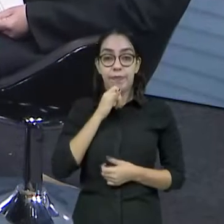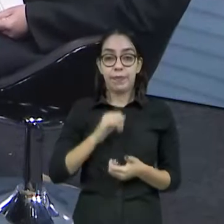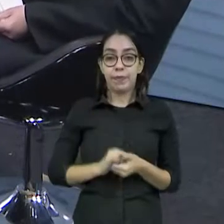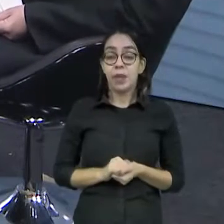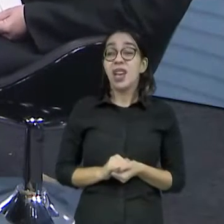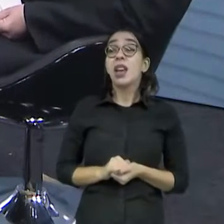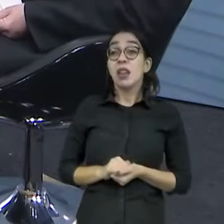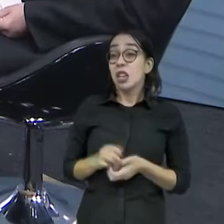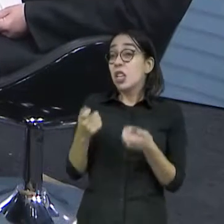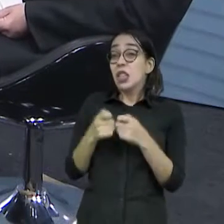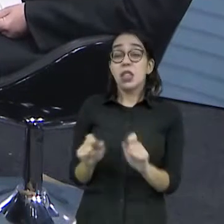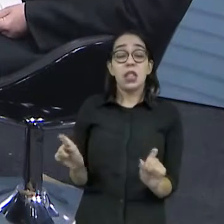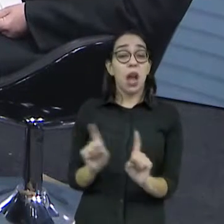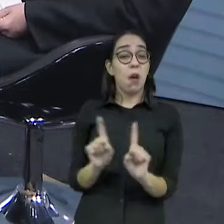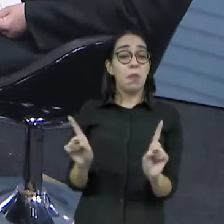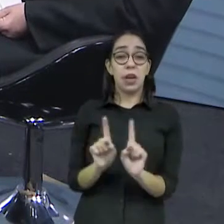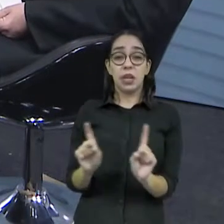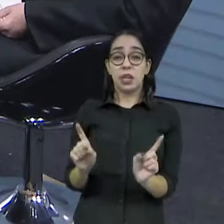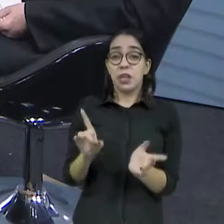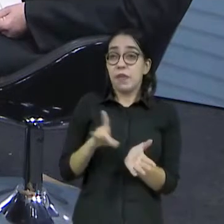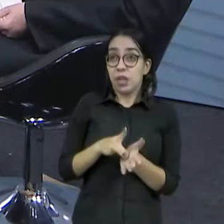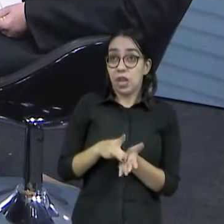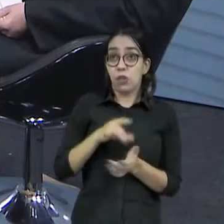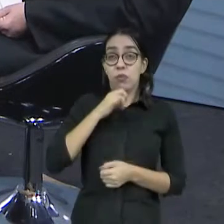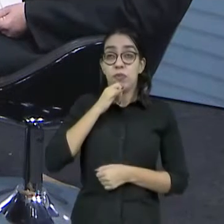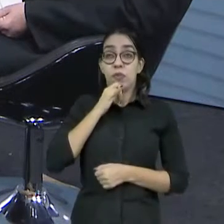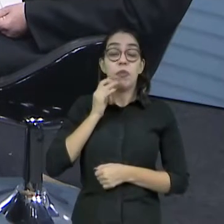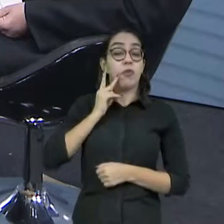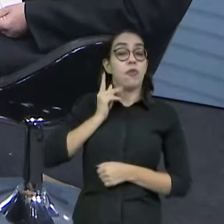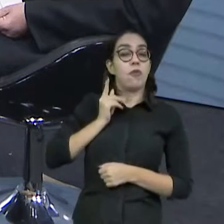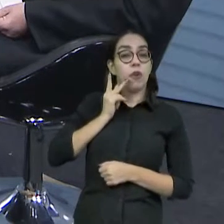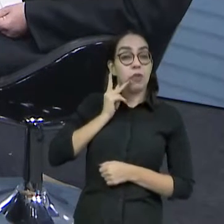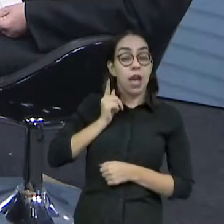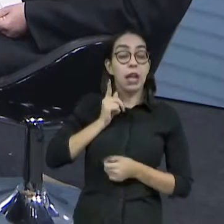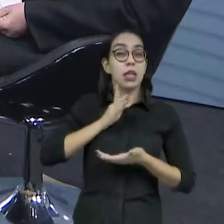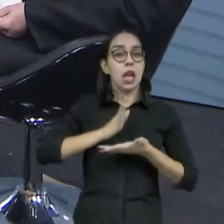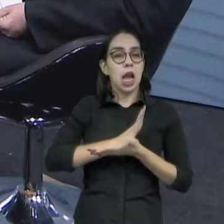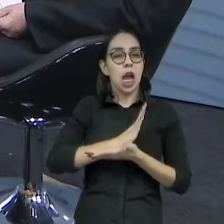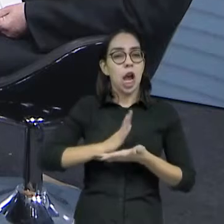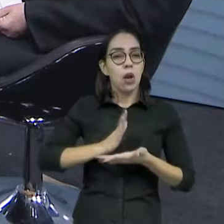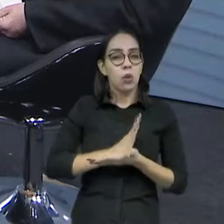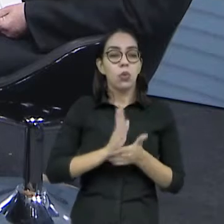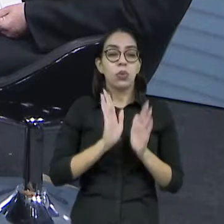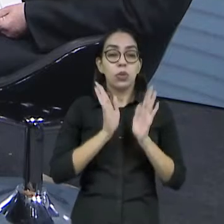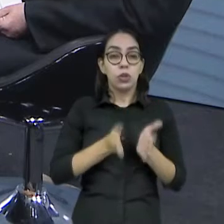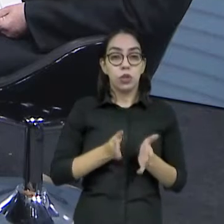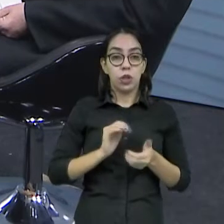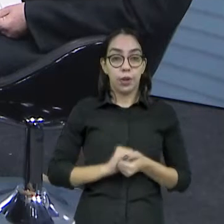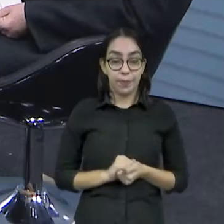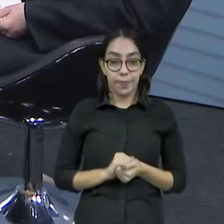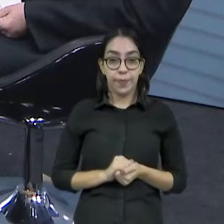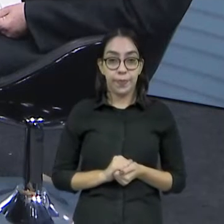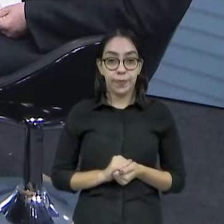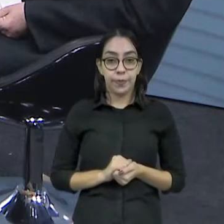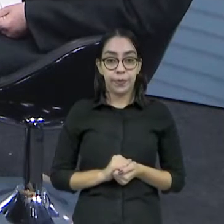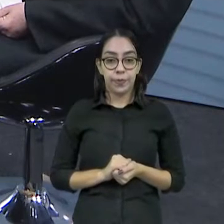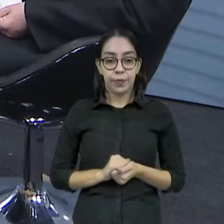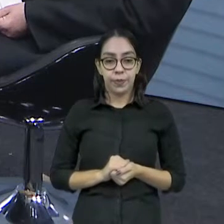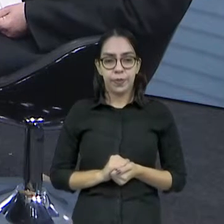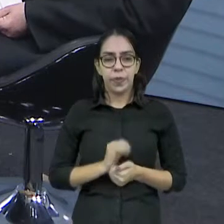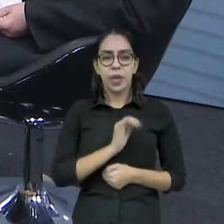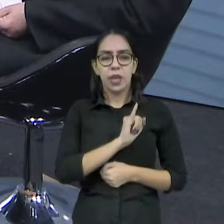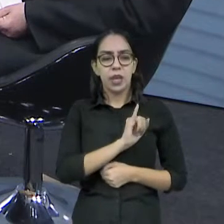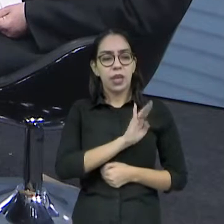Não precisa. E não precisa. Hoje, você tem em Fortaleza alguns negócios que estão olhando para isso. Um deles chama IBI, Soluções Ambientais,